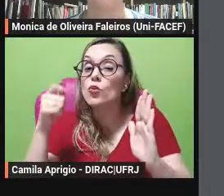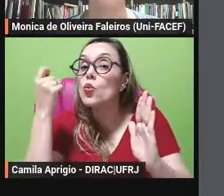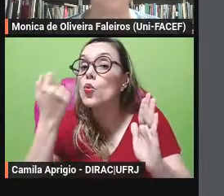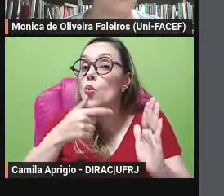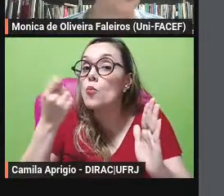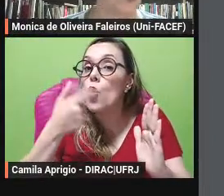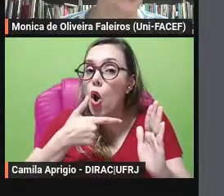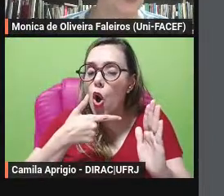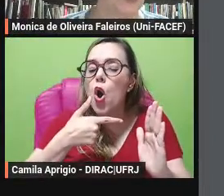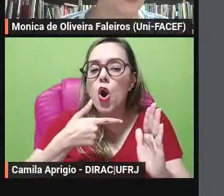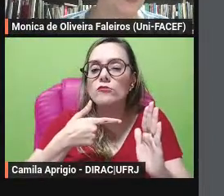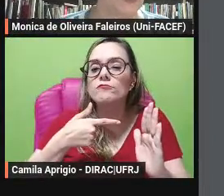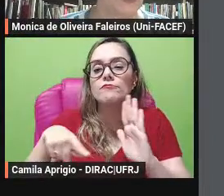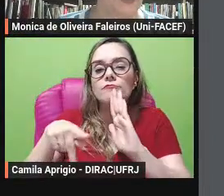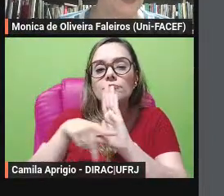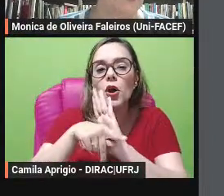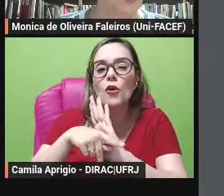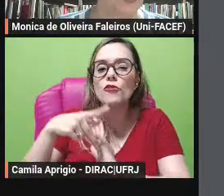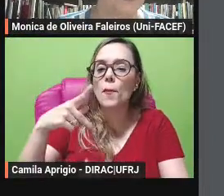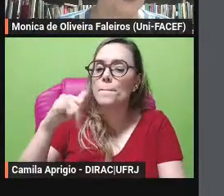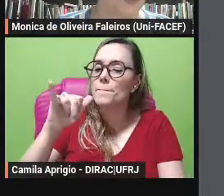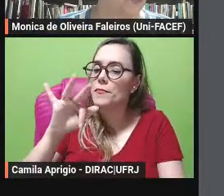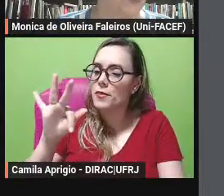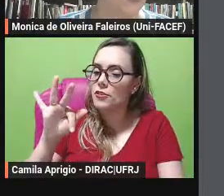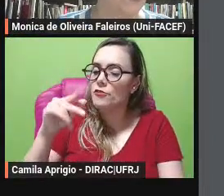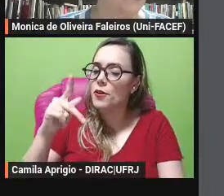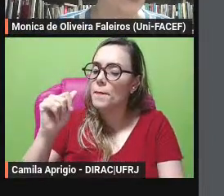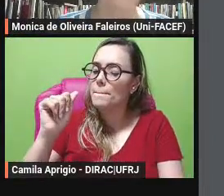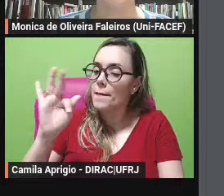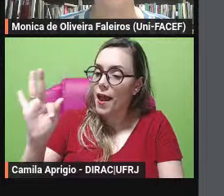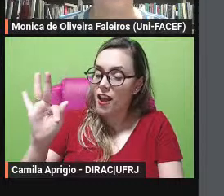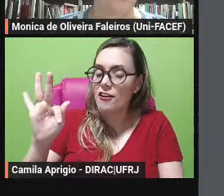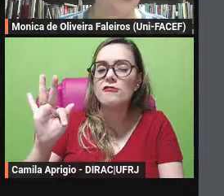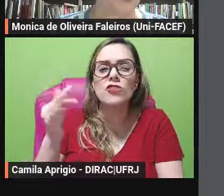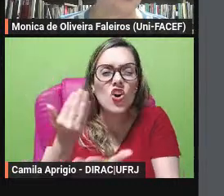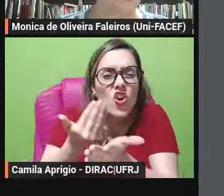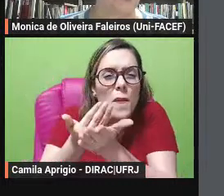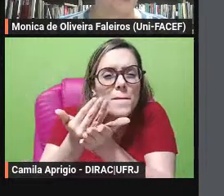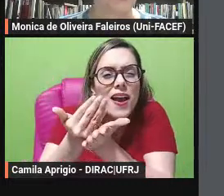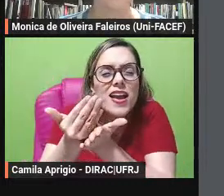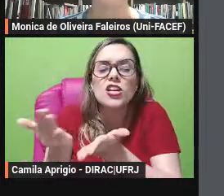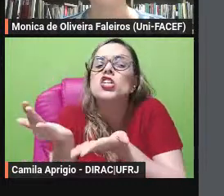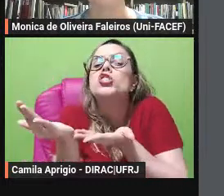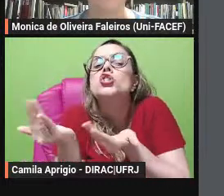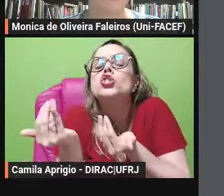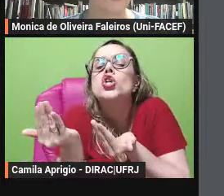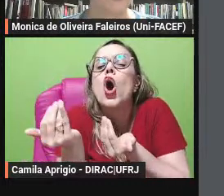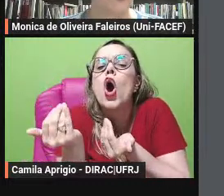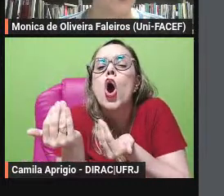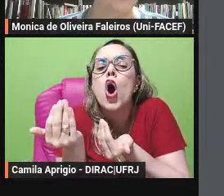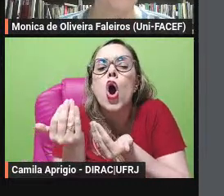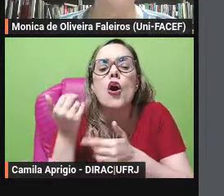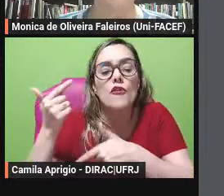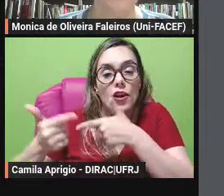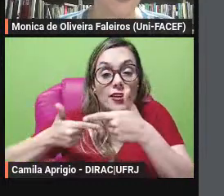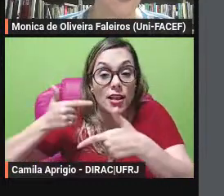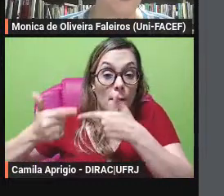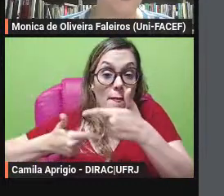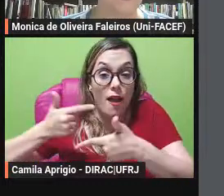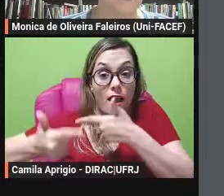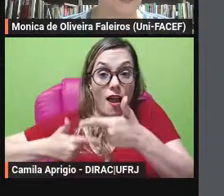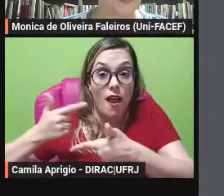cruzeiro de Assis Chateaubriand em que Milor estreou ainda muito jovem e lá trabalhou desde 1938 até